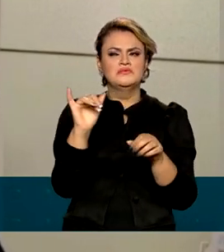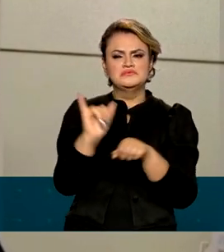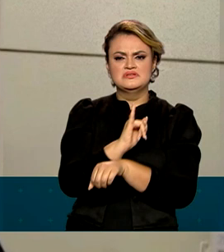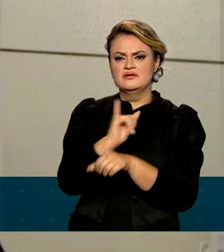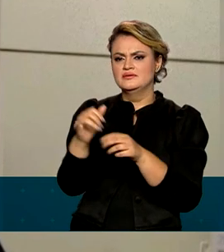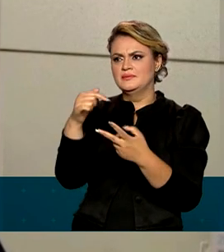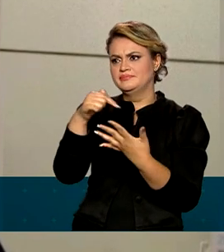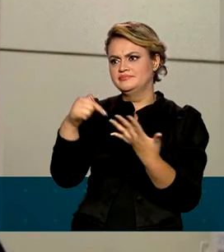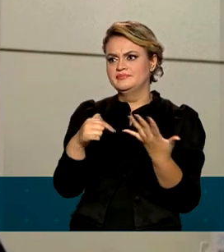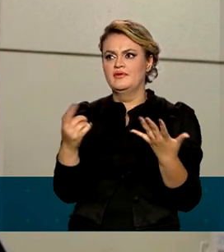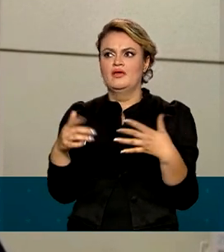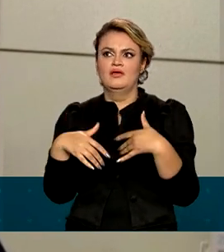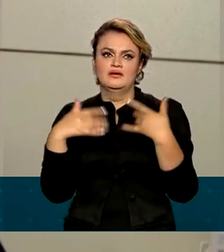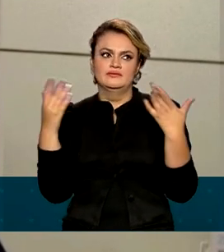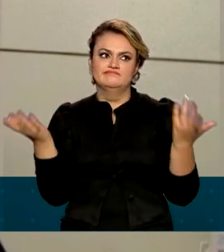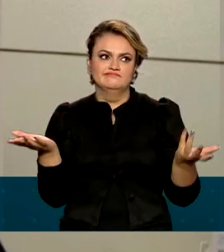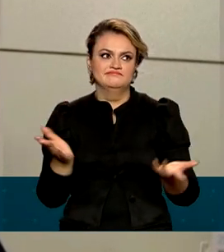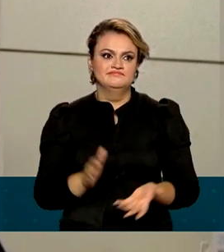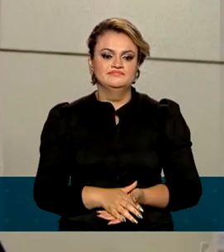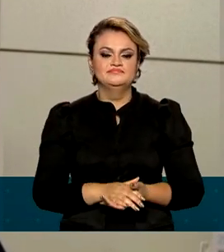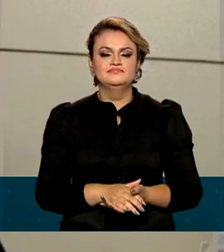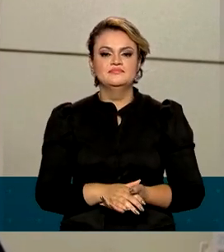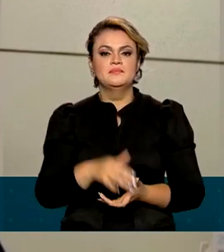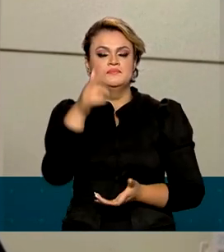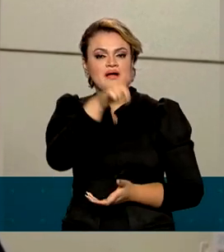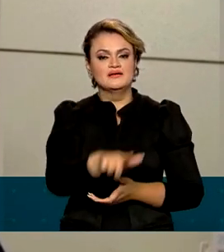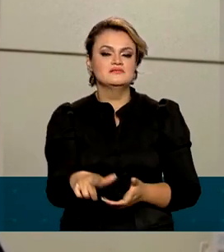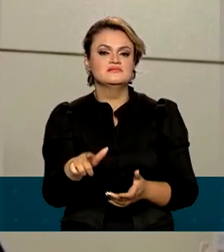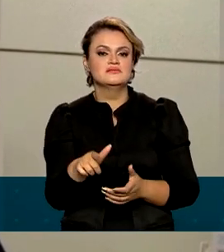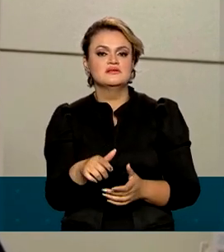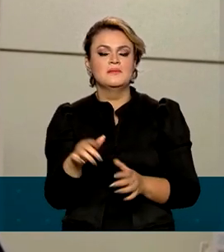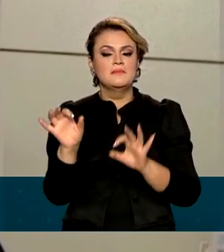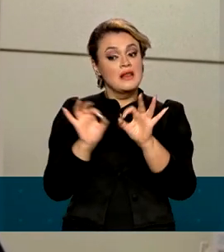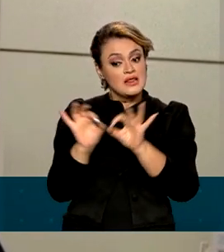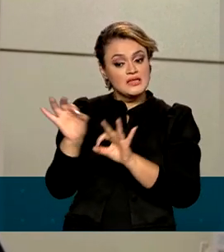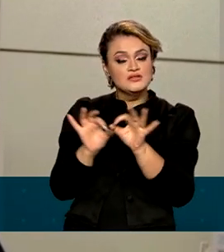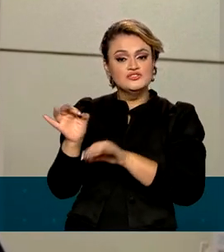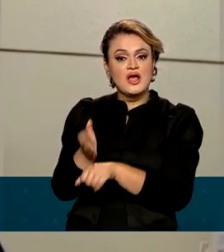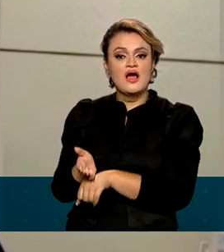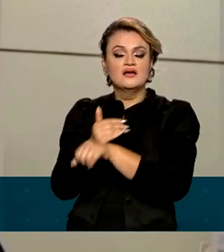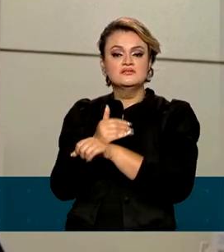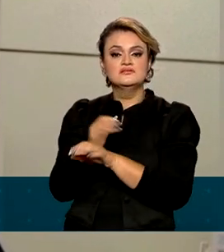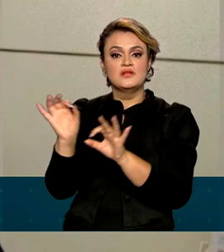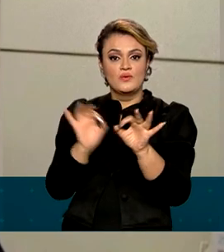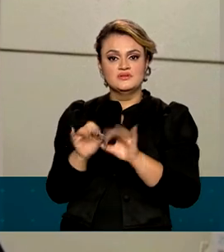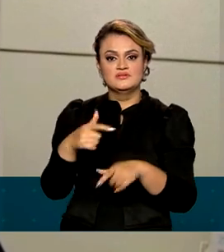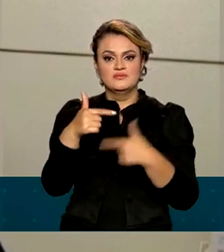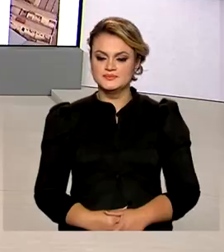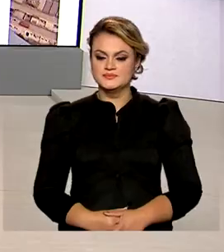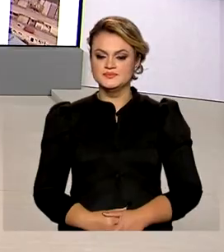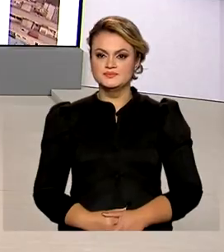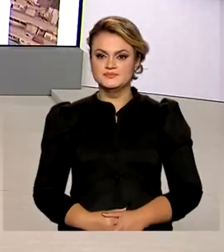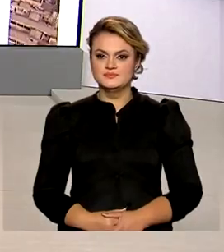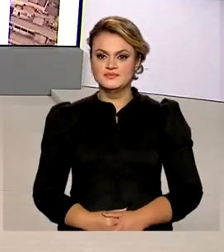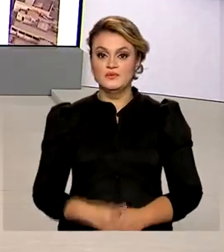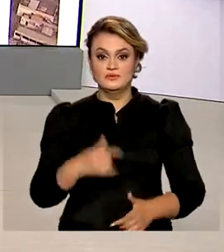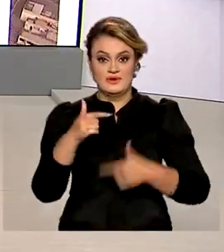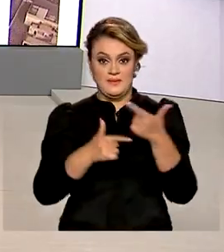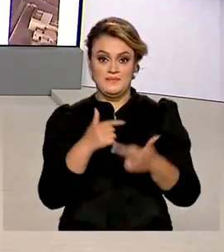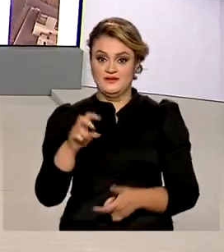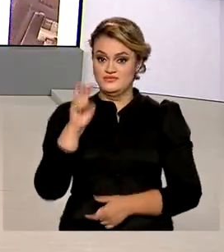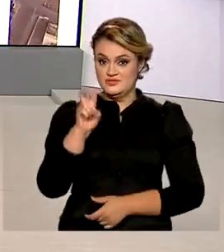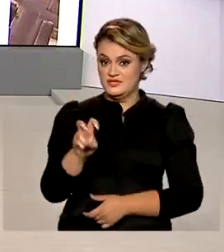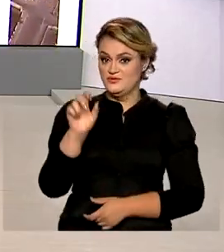além da questão do planejamento e da gestão dos serviços. O serviço